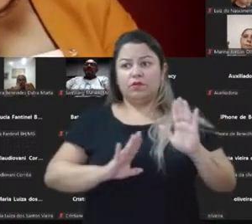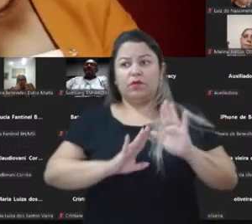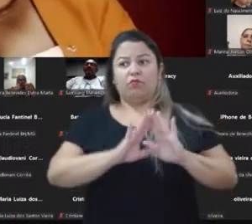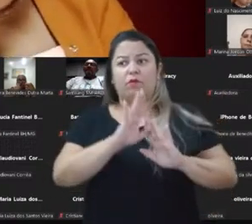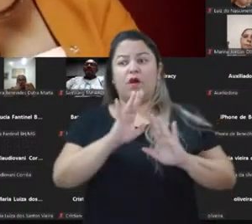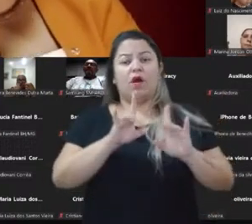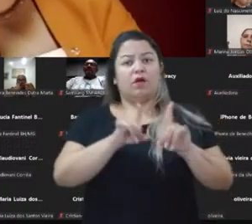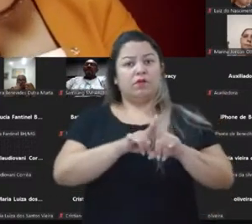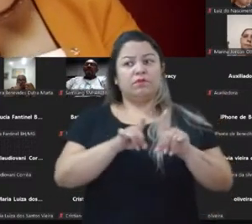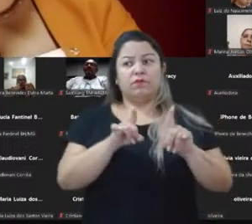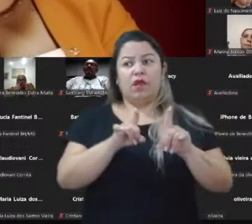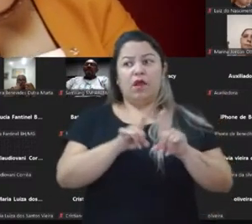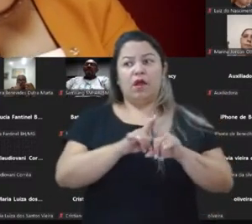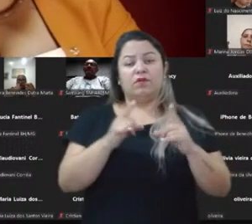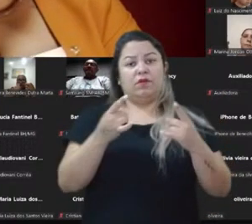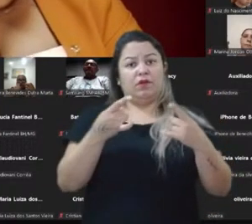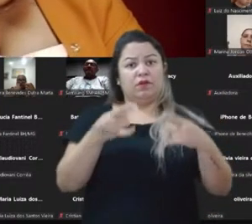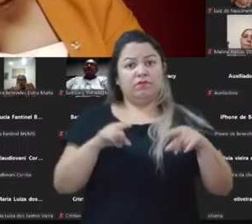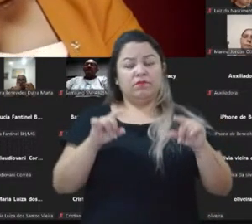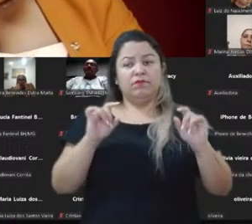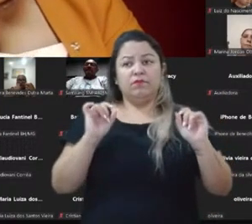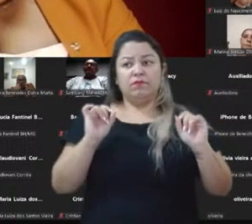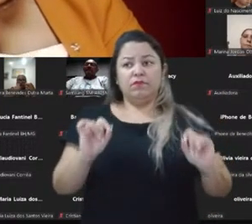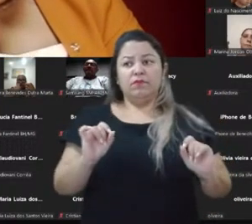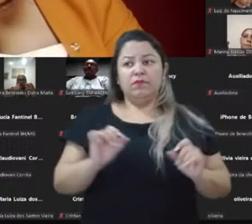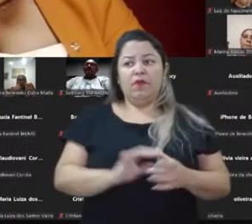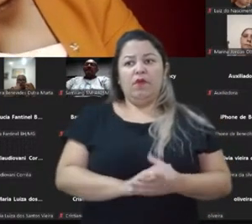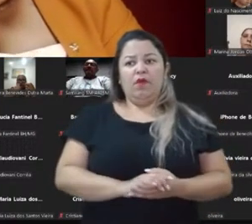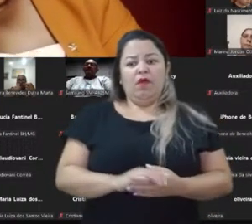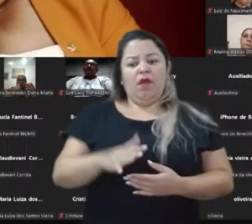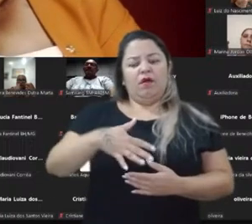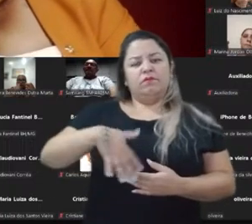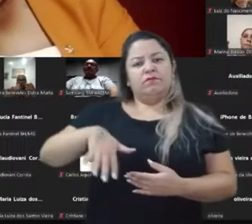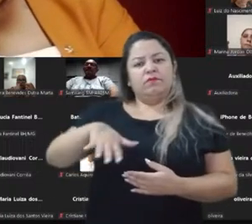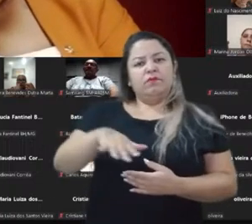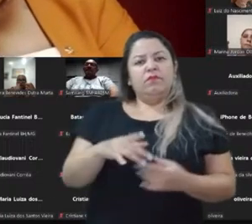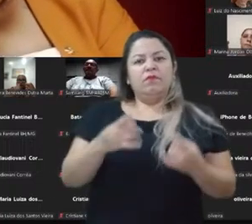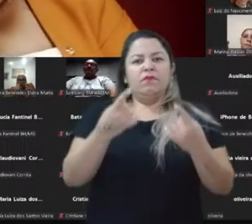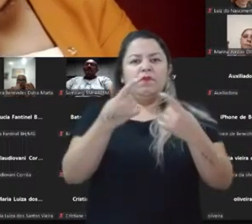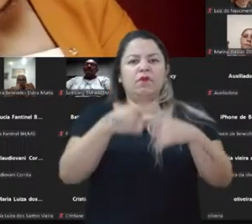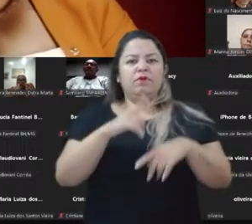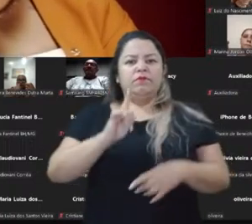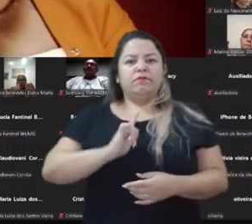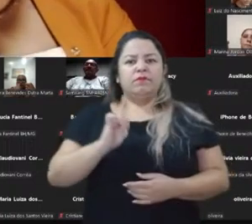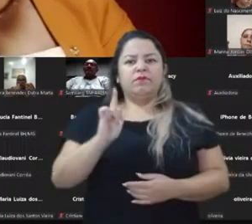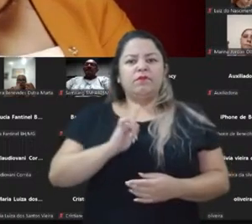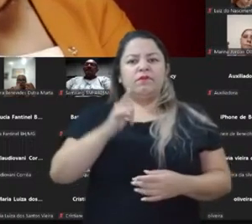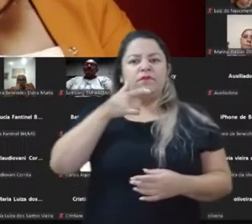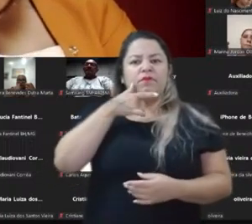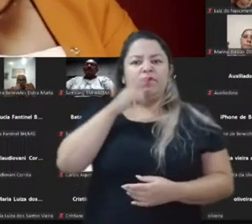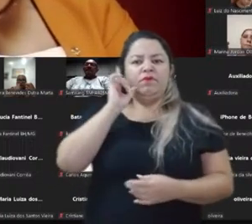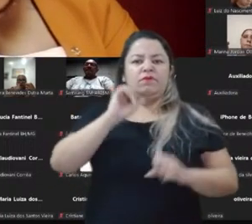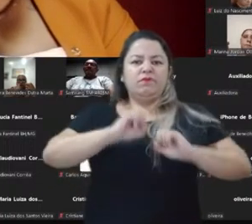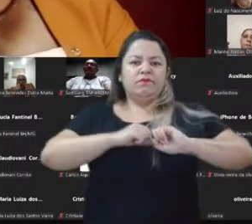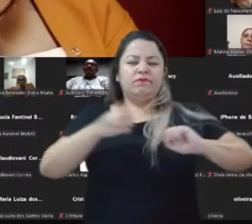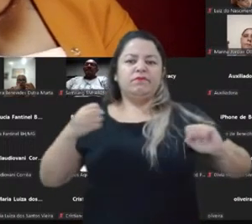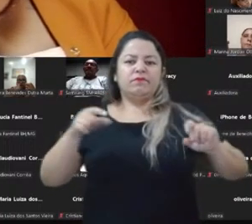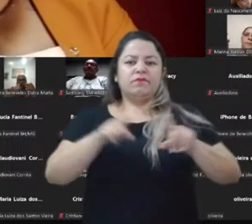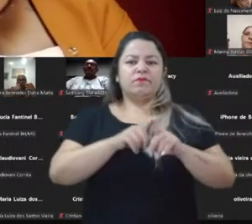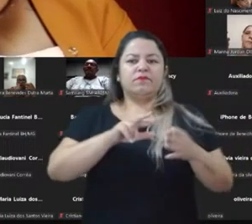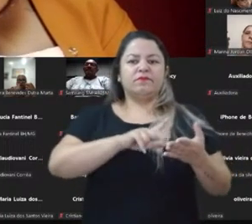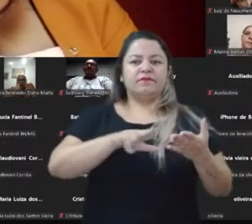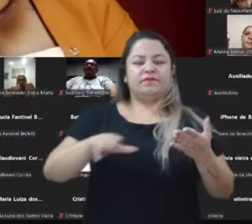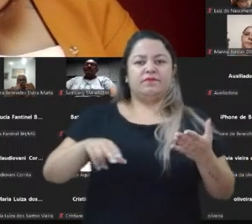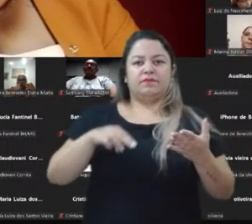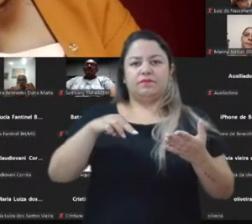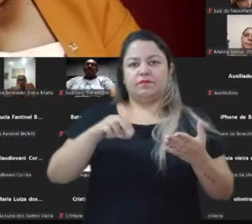partir daí politizam. Ao contrário do que a gente tinha antes, que eram grandes peças de marketing,